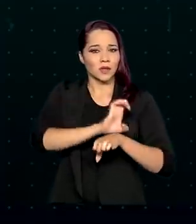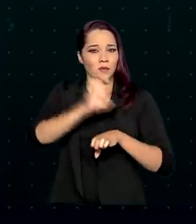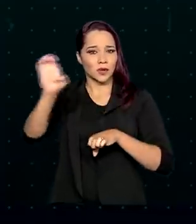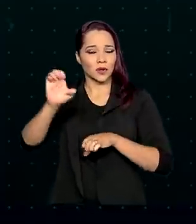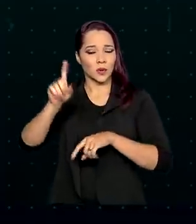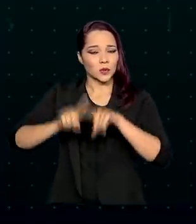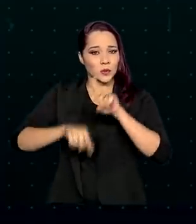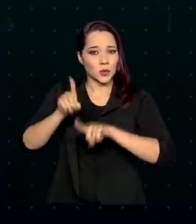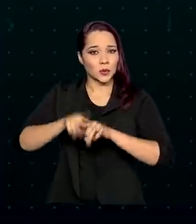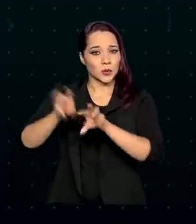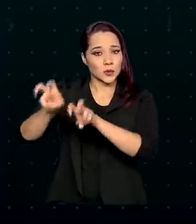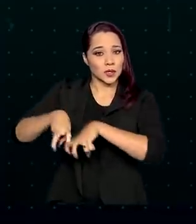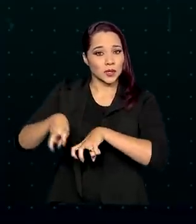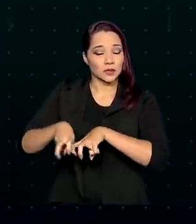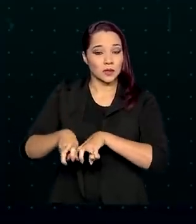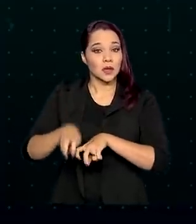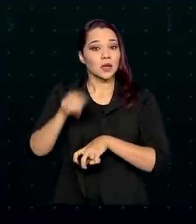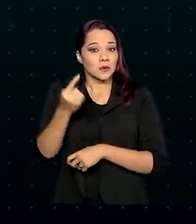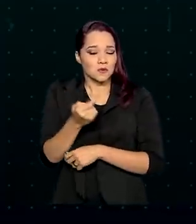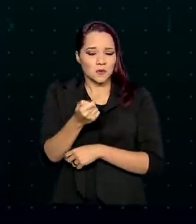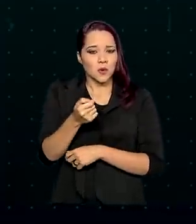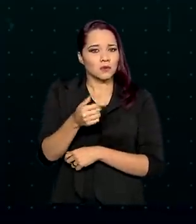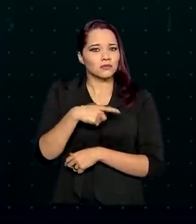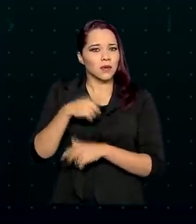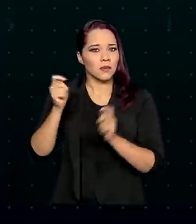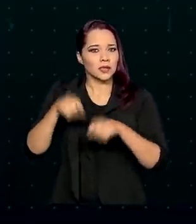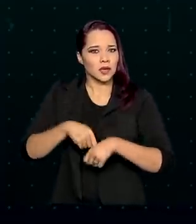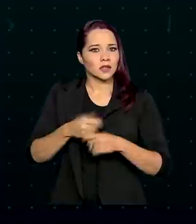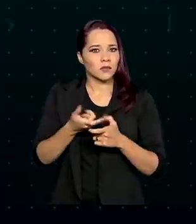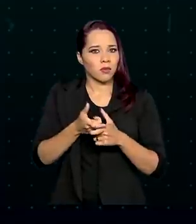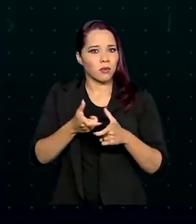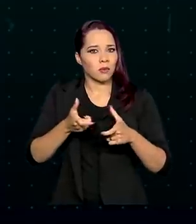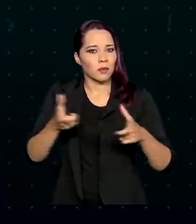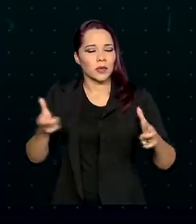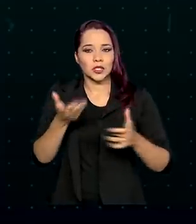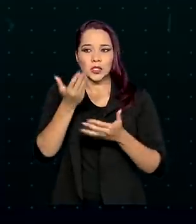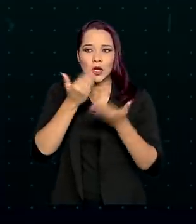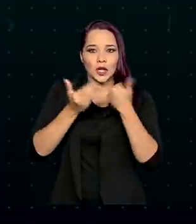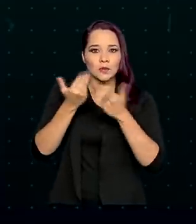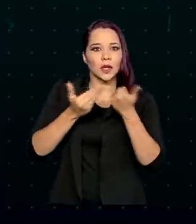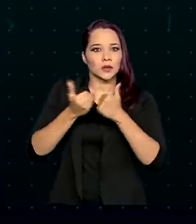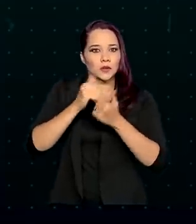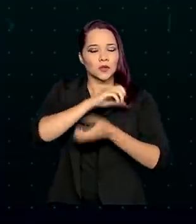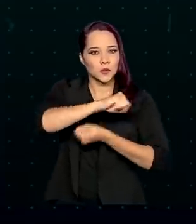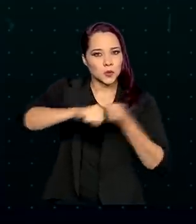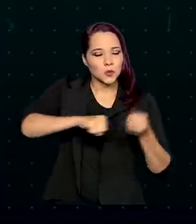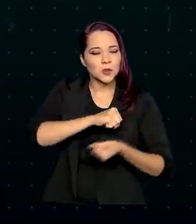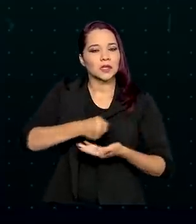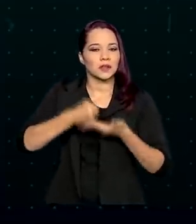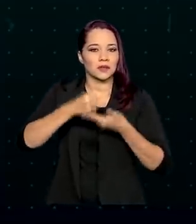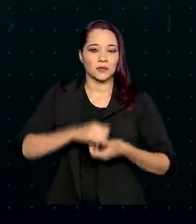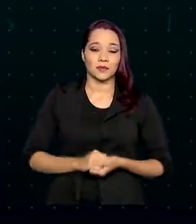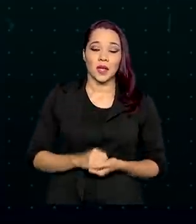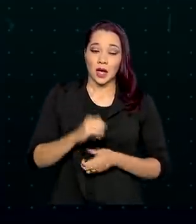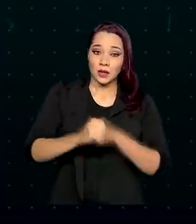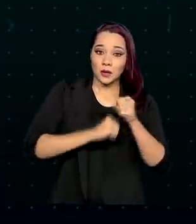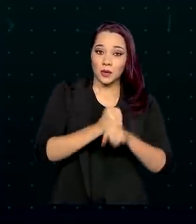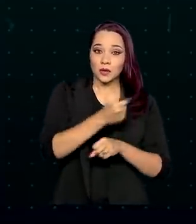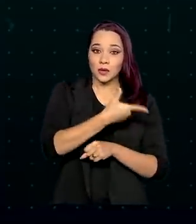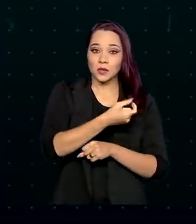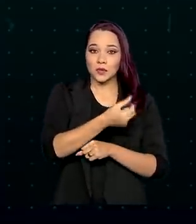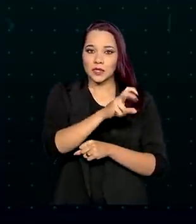um dos poucos países do mundo com capacidade para expandir a oferta de alimentos de forma sustentável. Até 2050,